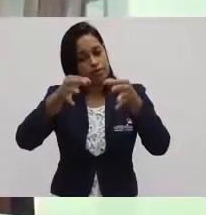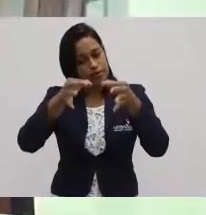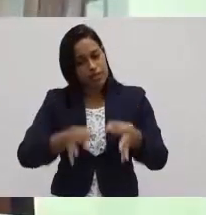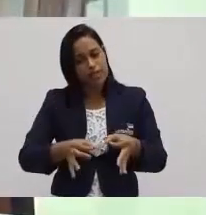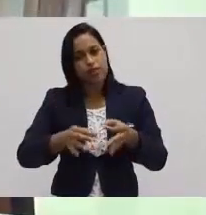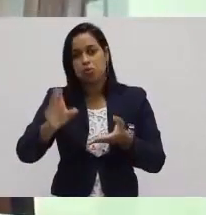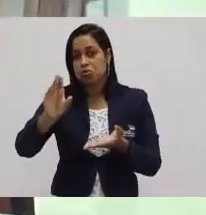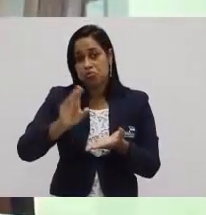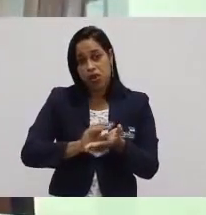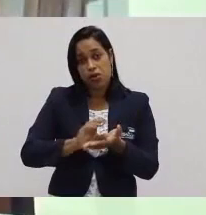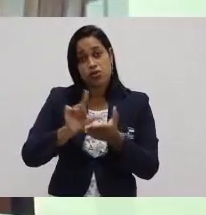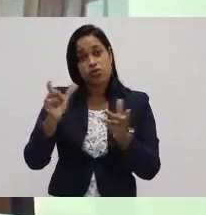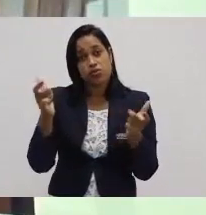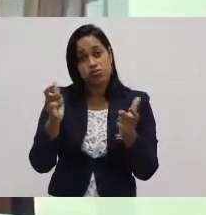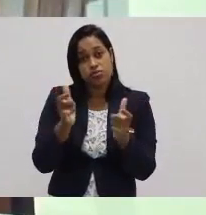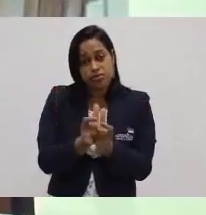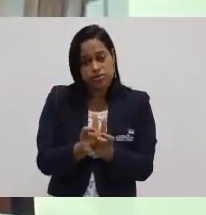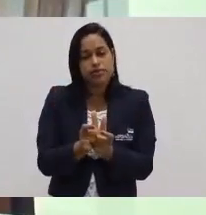recursos.